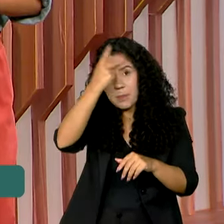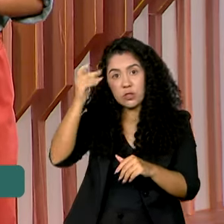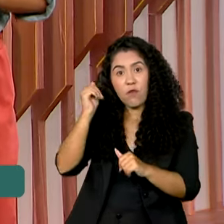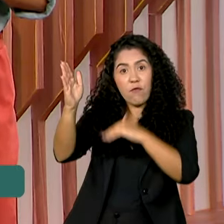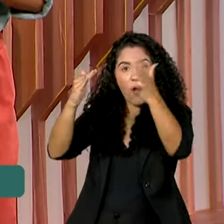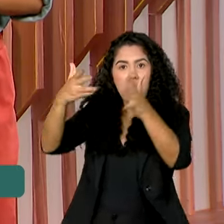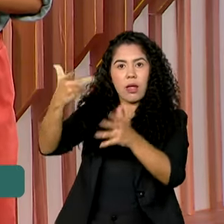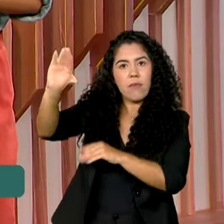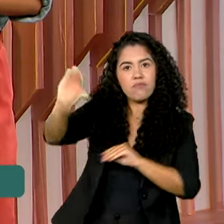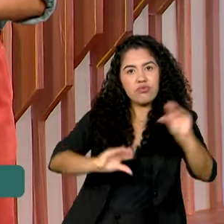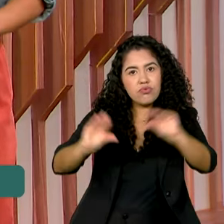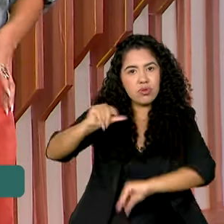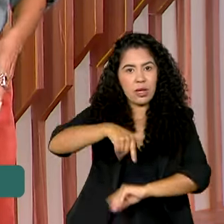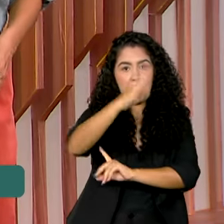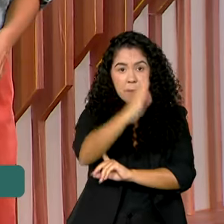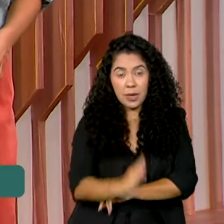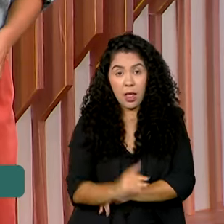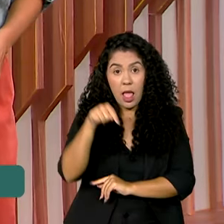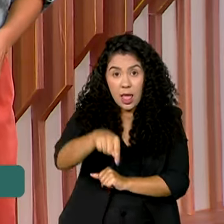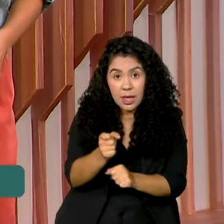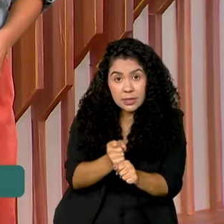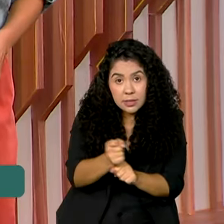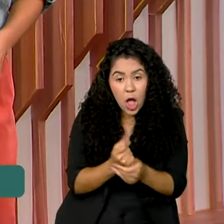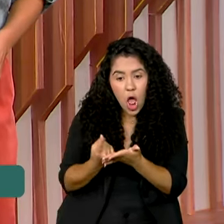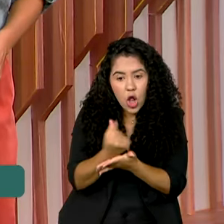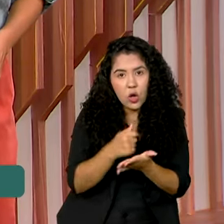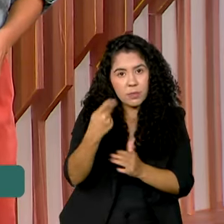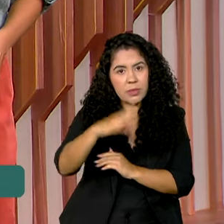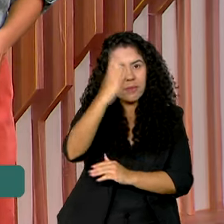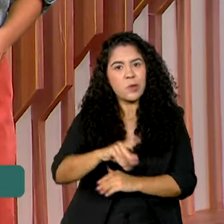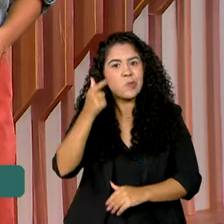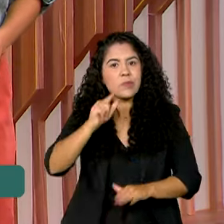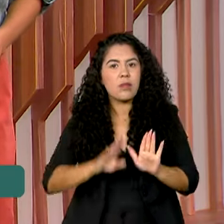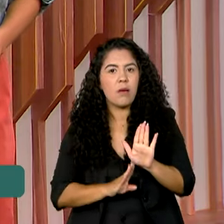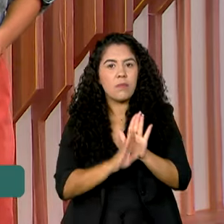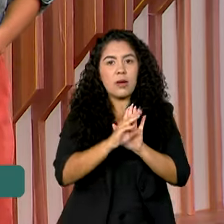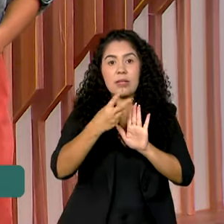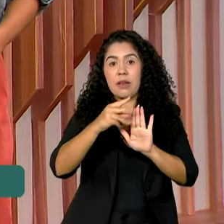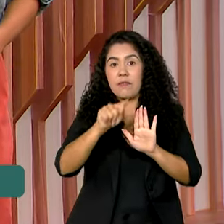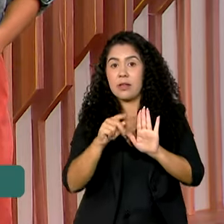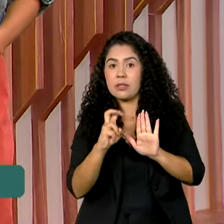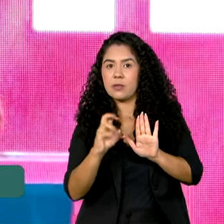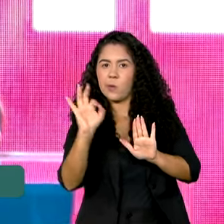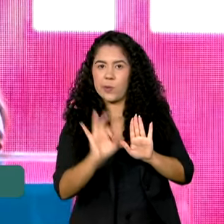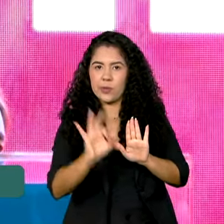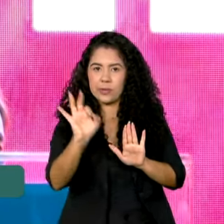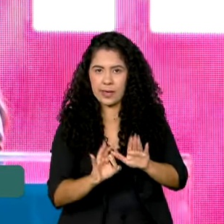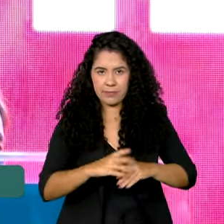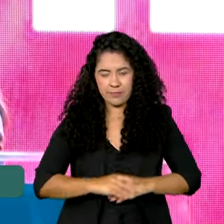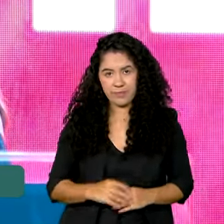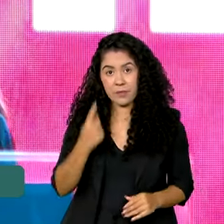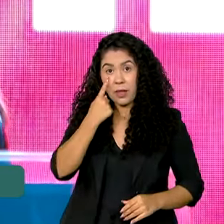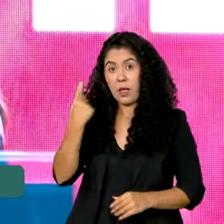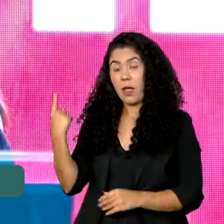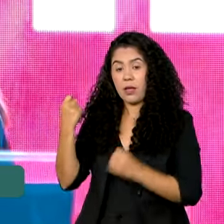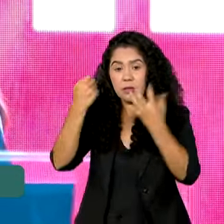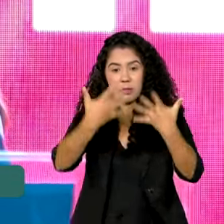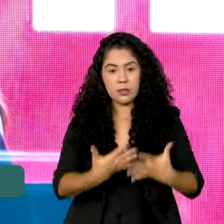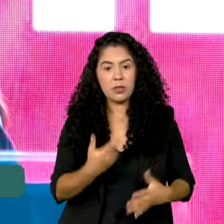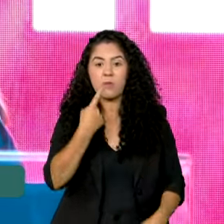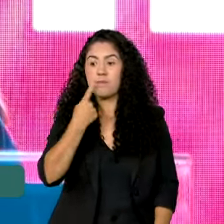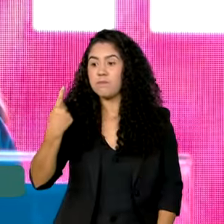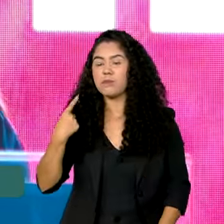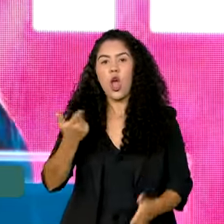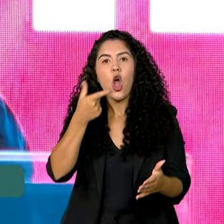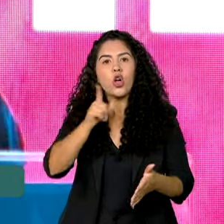Lula afirmou que, neste ano, a economia brasileira deve crescer 3,5%. Conseguimos aprovar o marcabouço